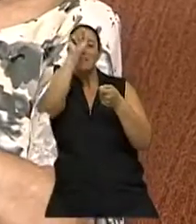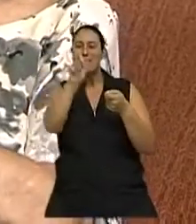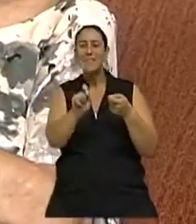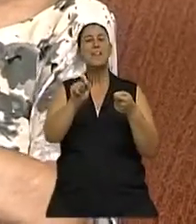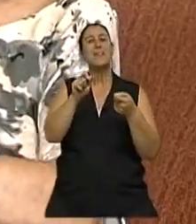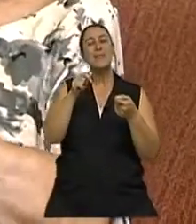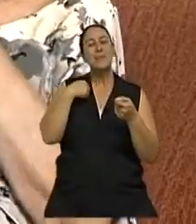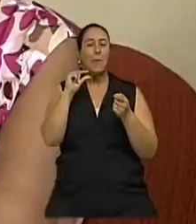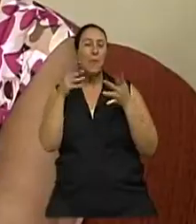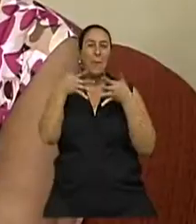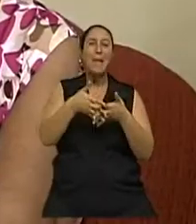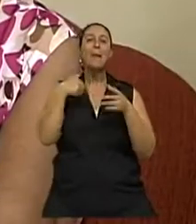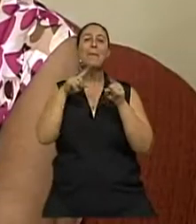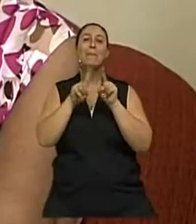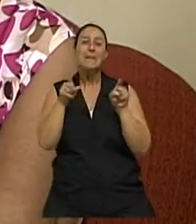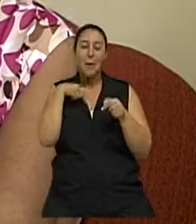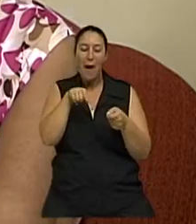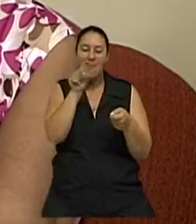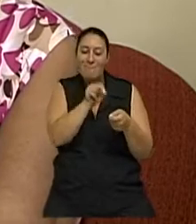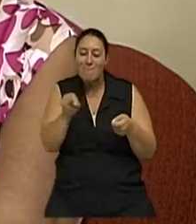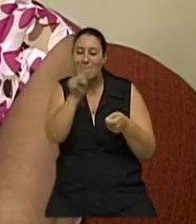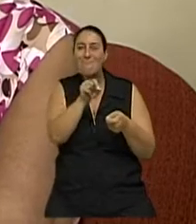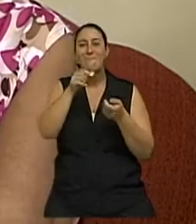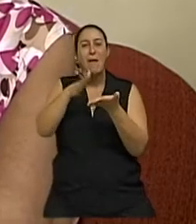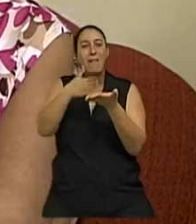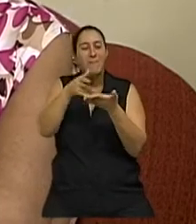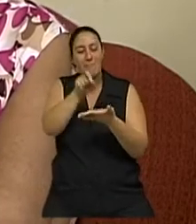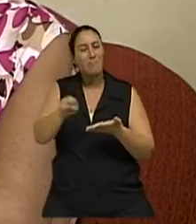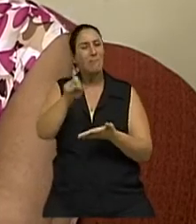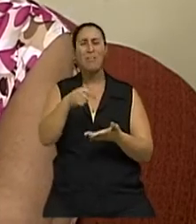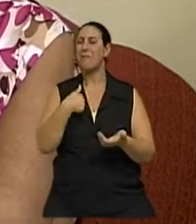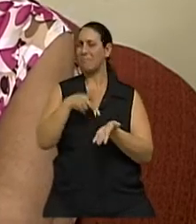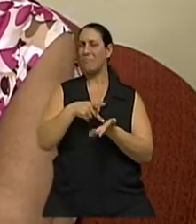entendo. E sou feliz. Sou muito feliz aqui.